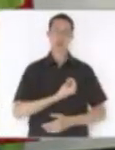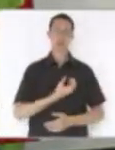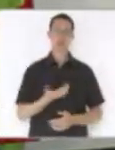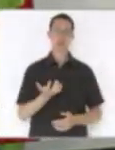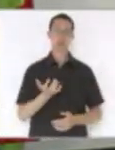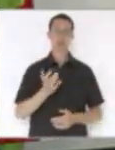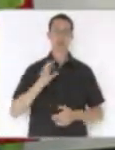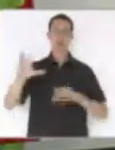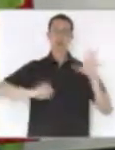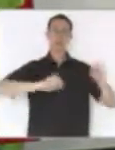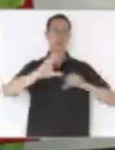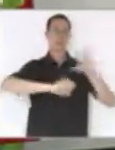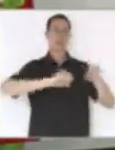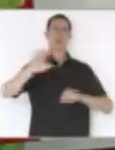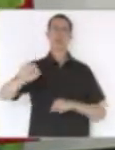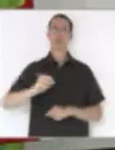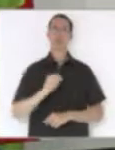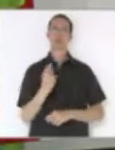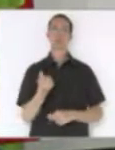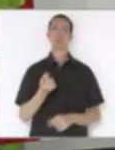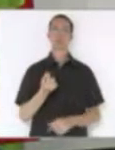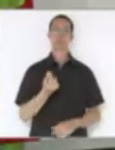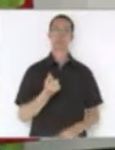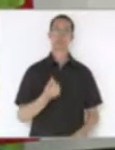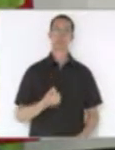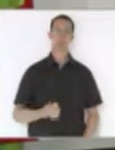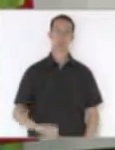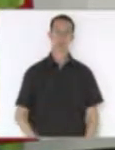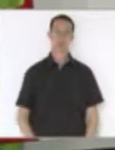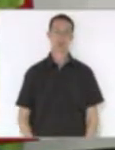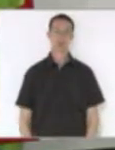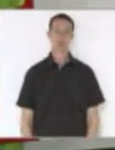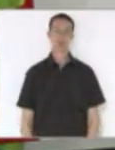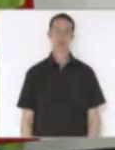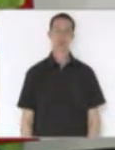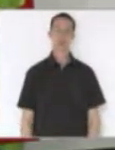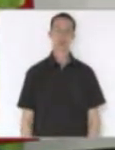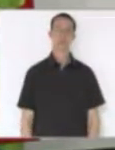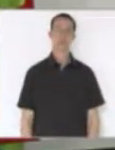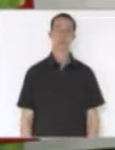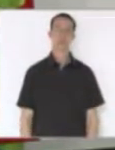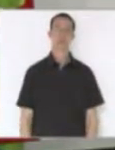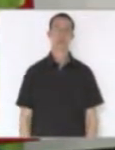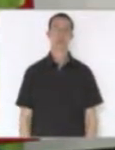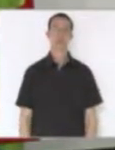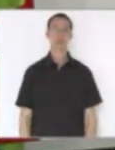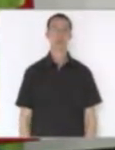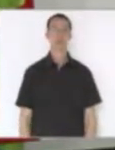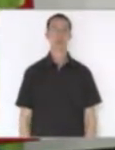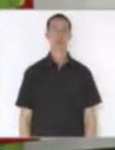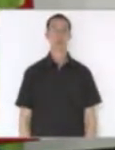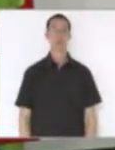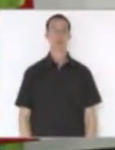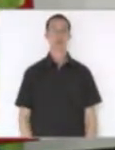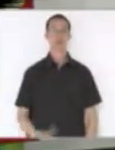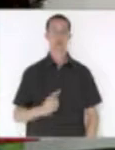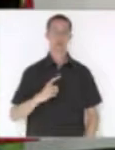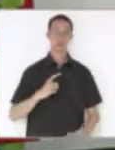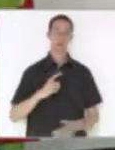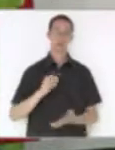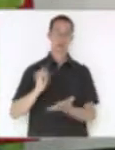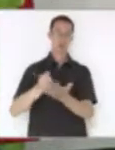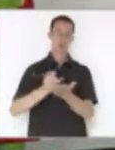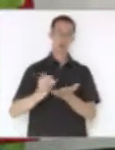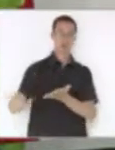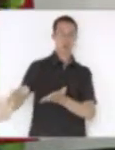projeto é um tipo esquecípico, uma espécie típica disso. Ele antecipa a receita, não